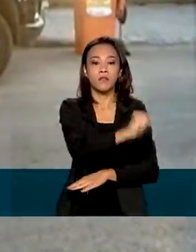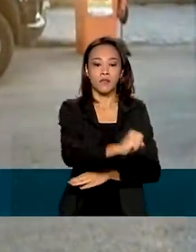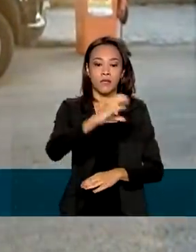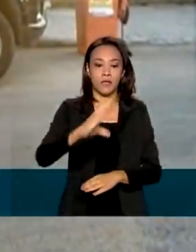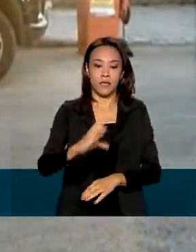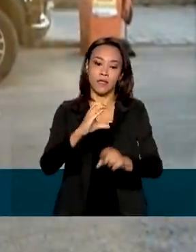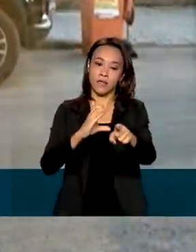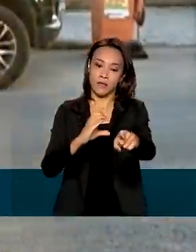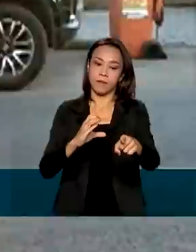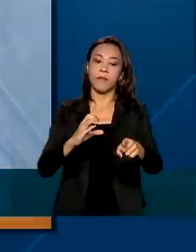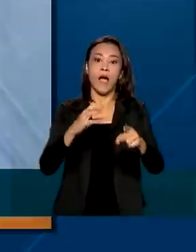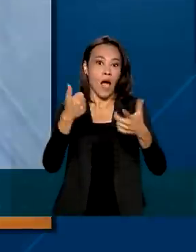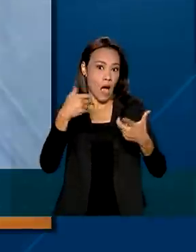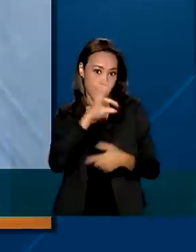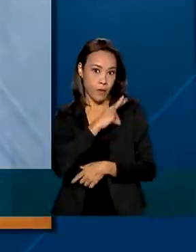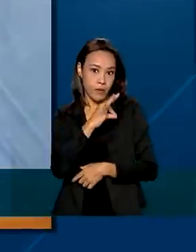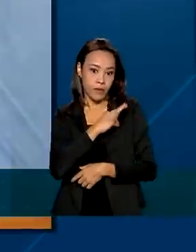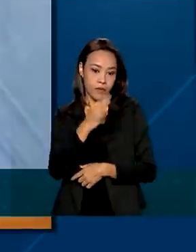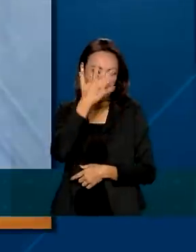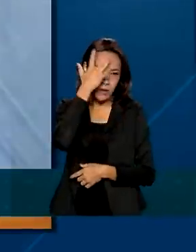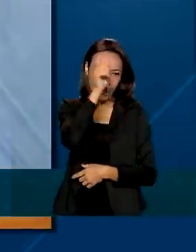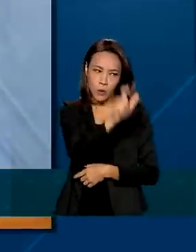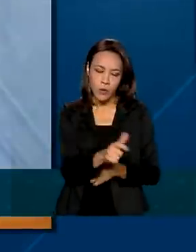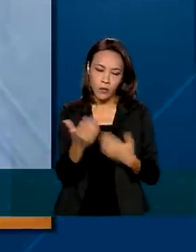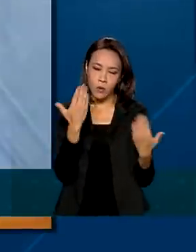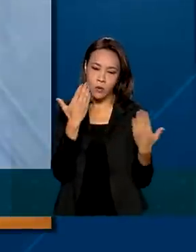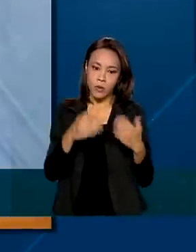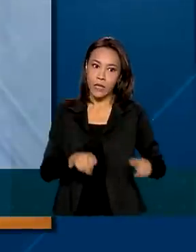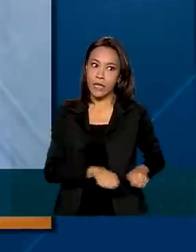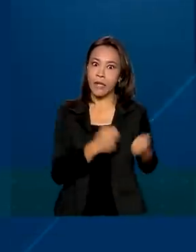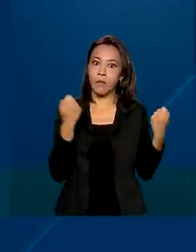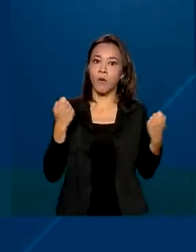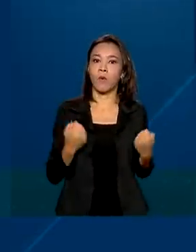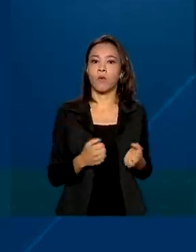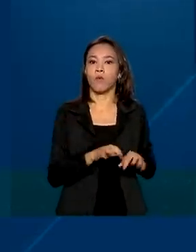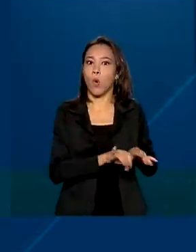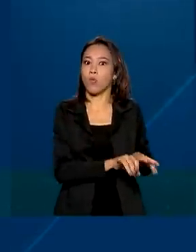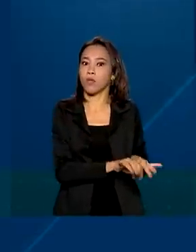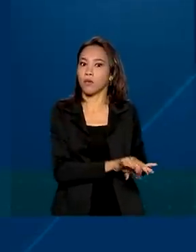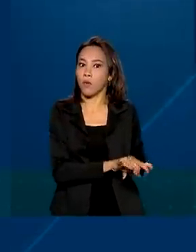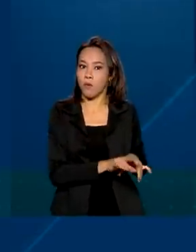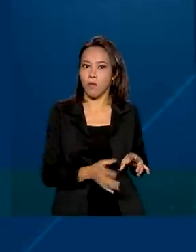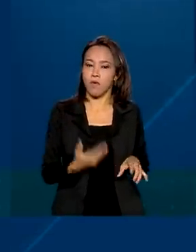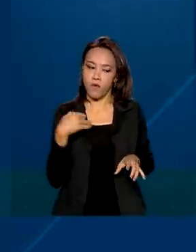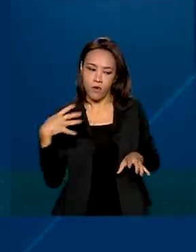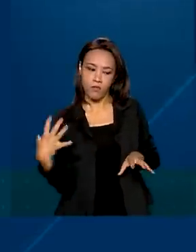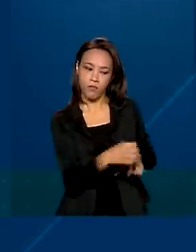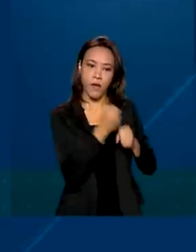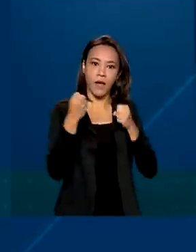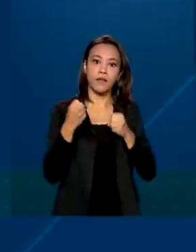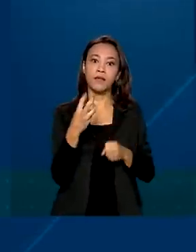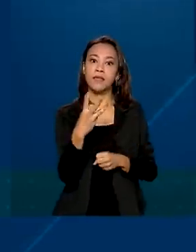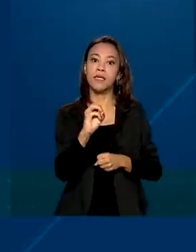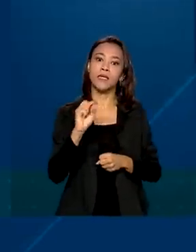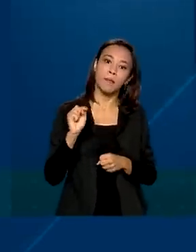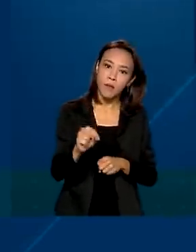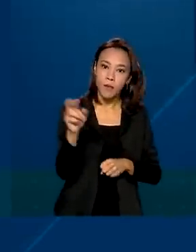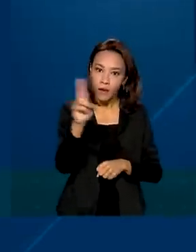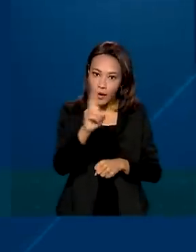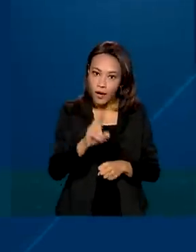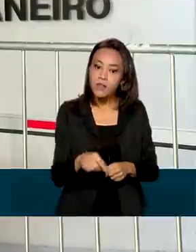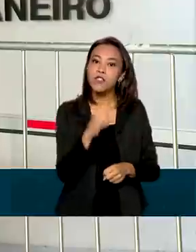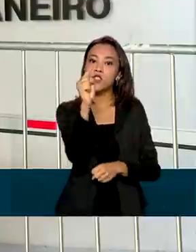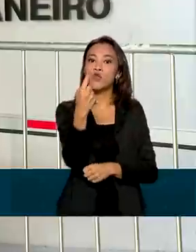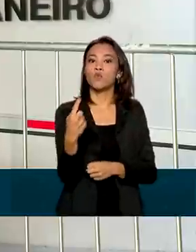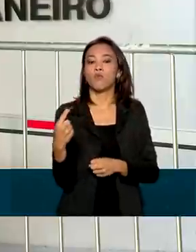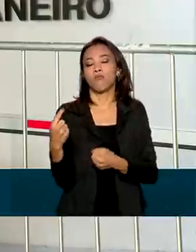De acordo com a polícia, o suspeito chegou a quebrar um computador. Foram apreendidos com ele 30 mil reais em dinheiro e